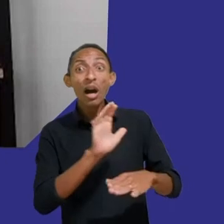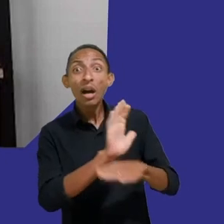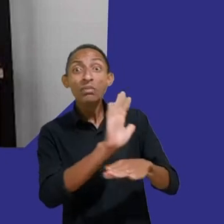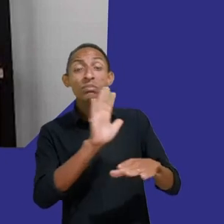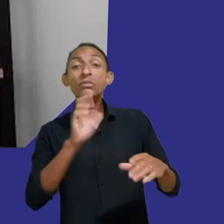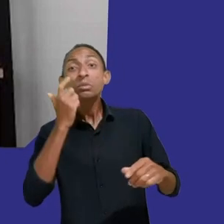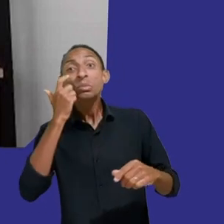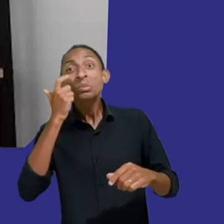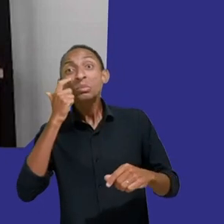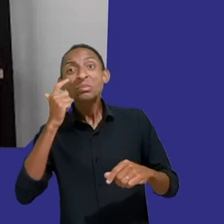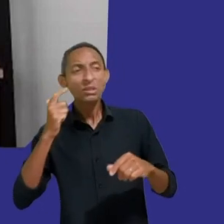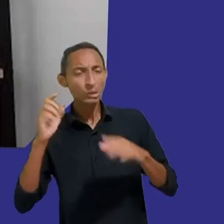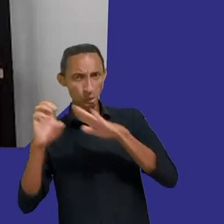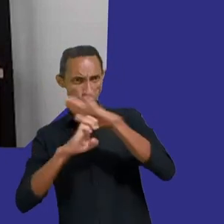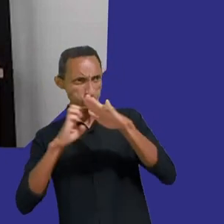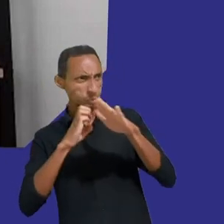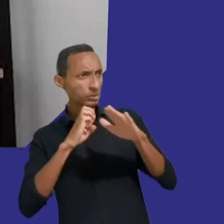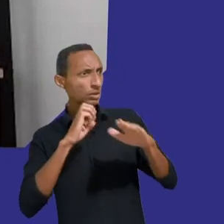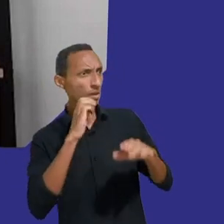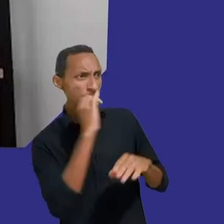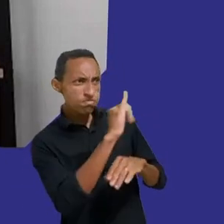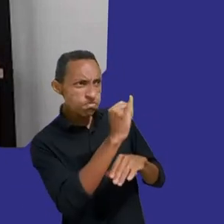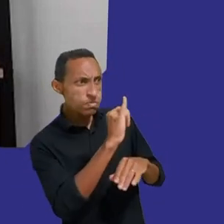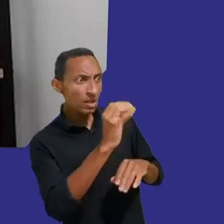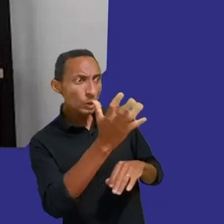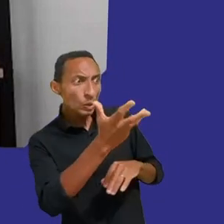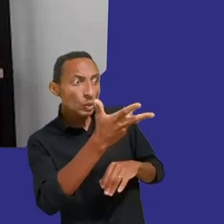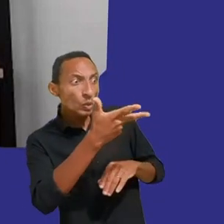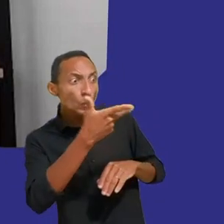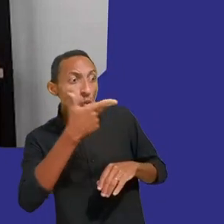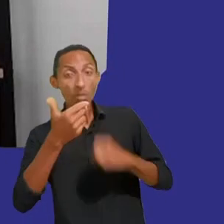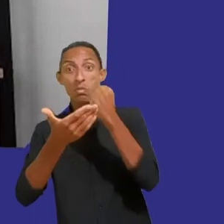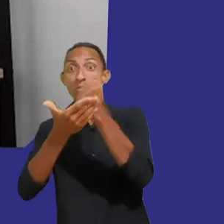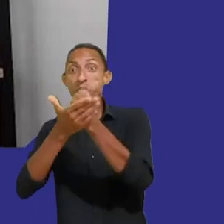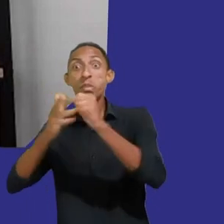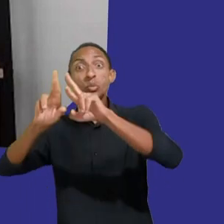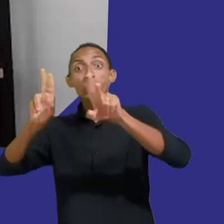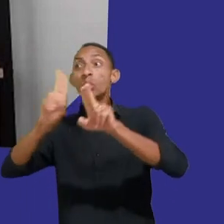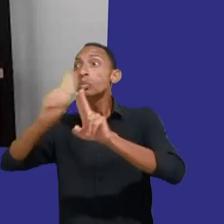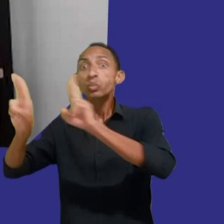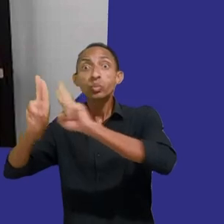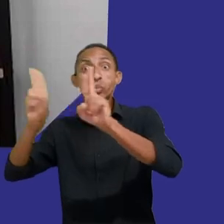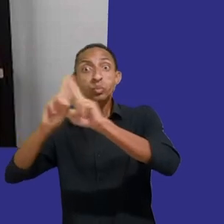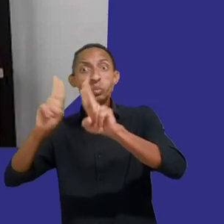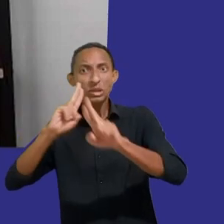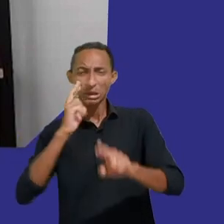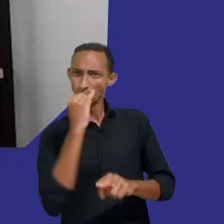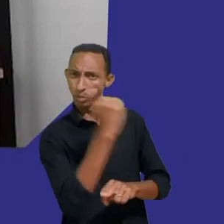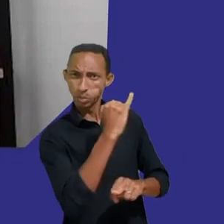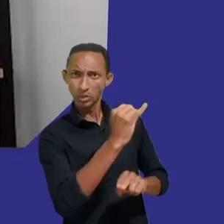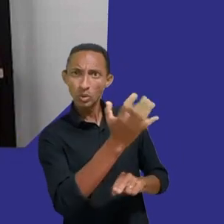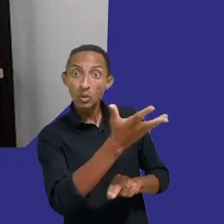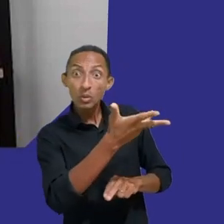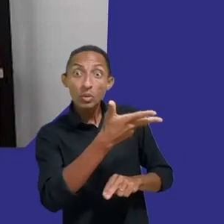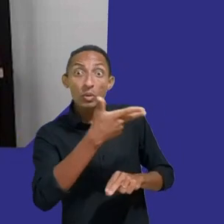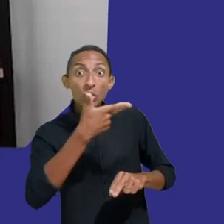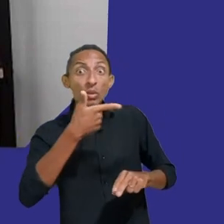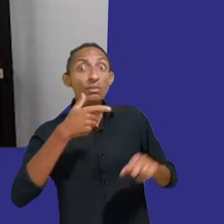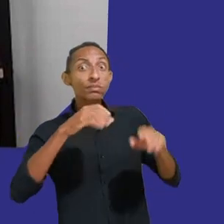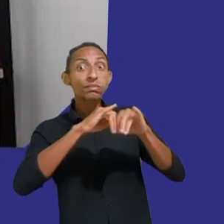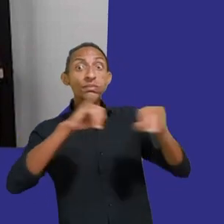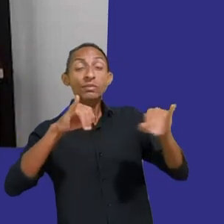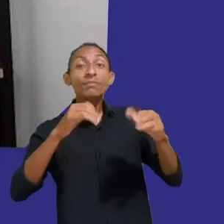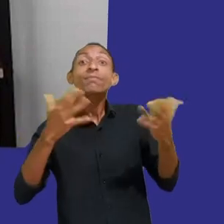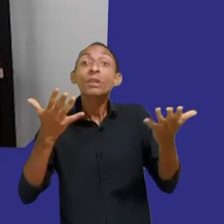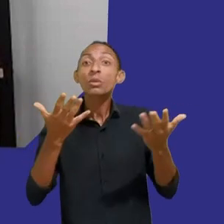desejo de consumo de marcas, produtos e serviços. Mas quando a gente fala em exploração comercial infantil no ambiente digital, a gente também